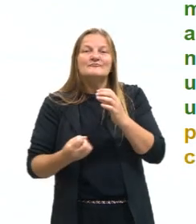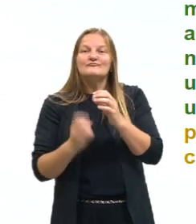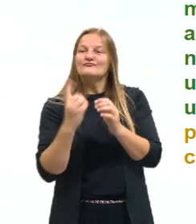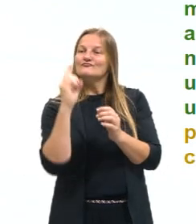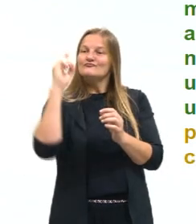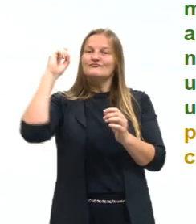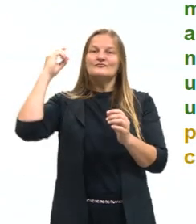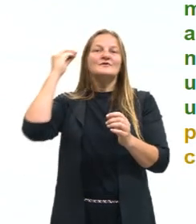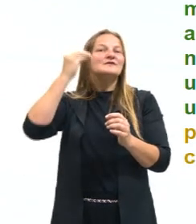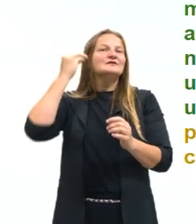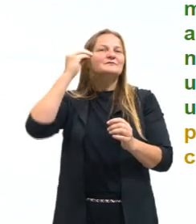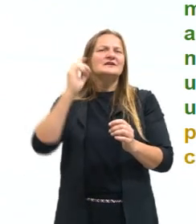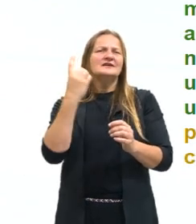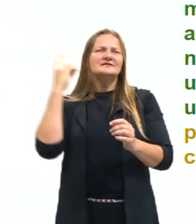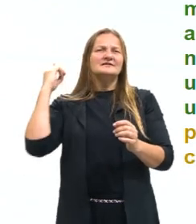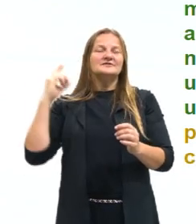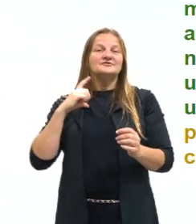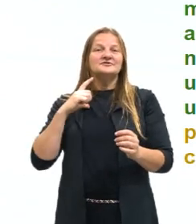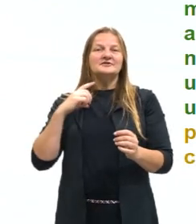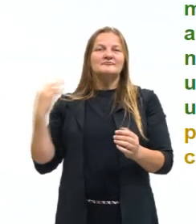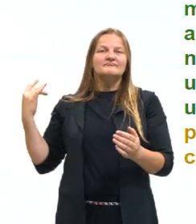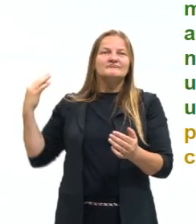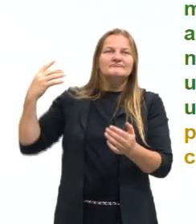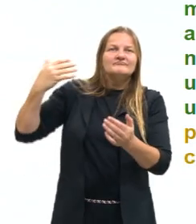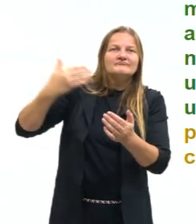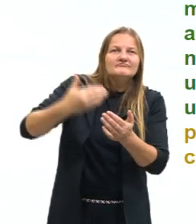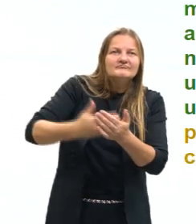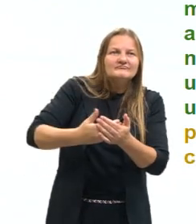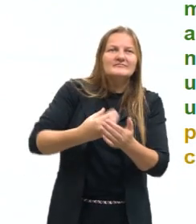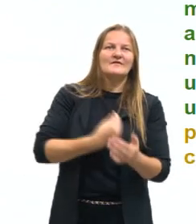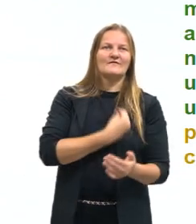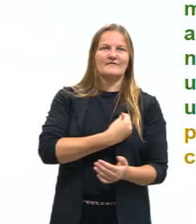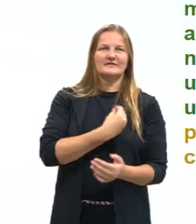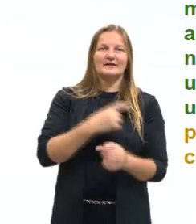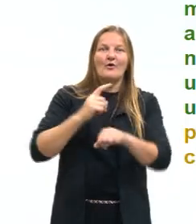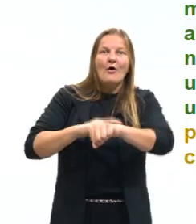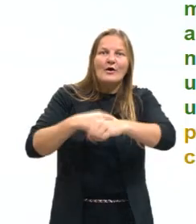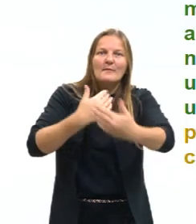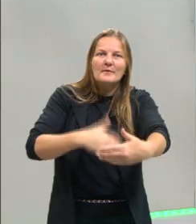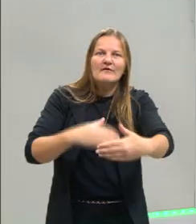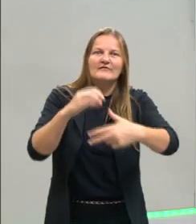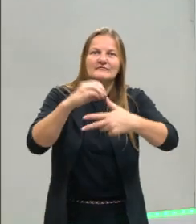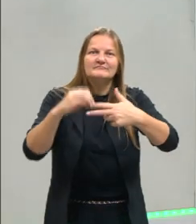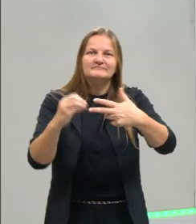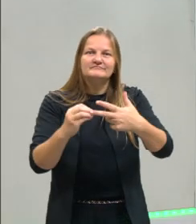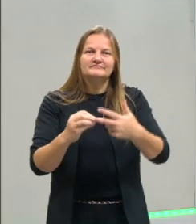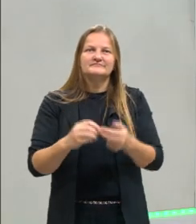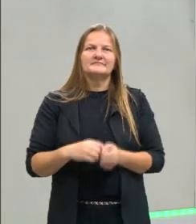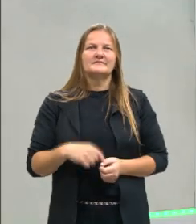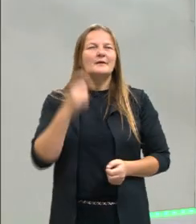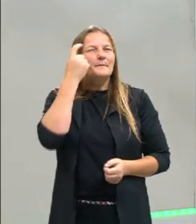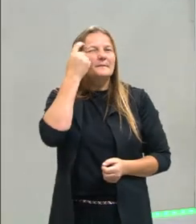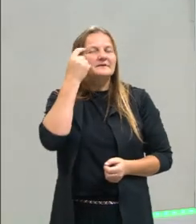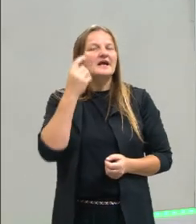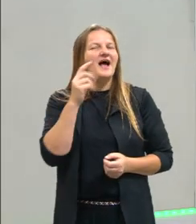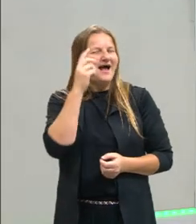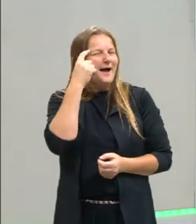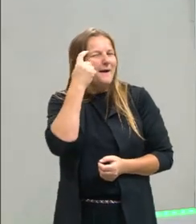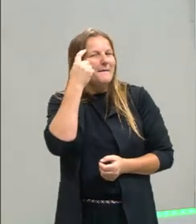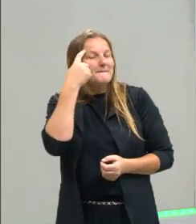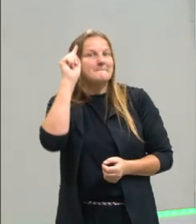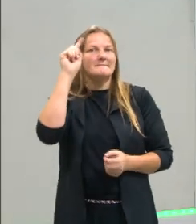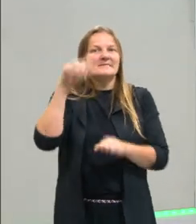de todas as informações que eu tive até este momento da minha prova. E eu pensei que, ora, posso usar,